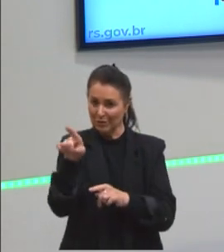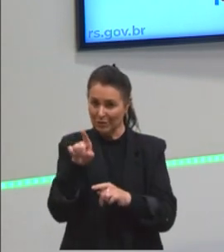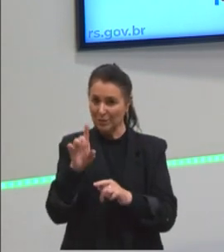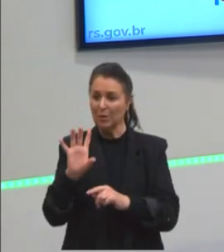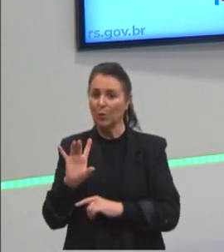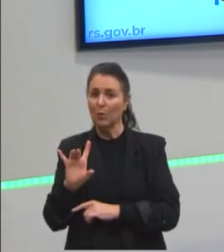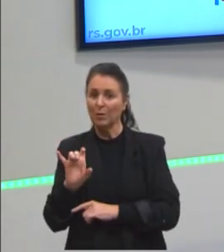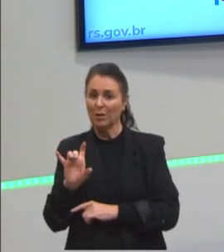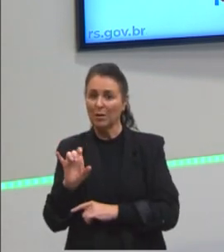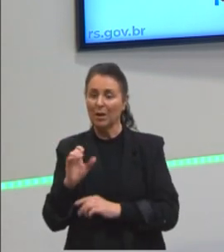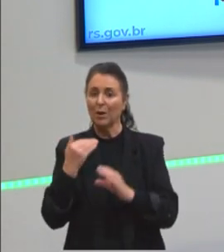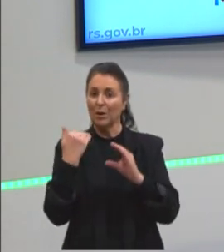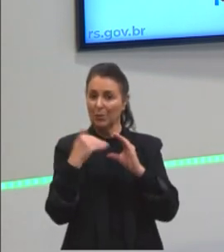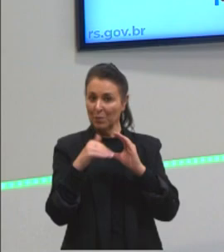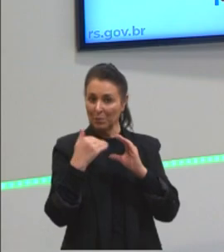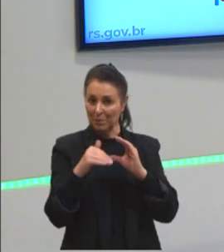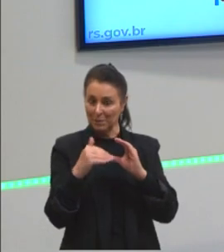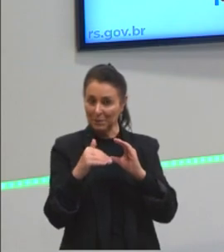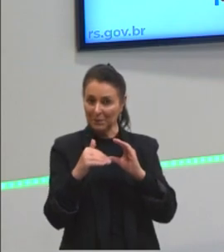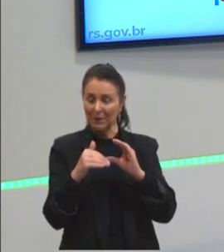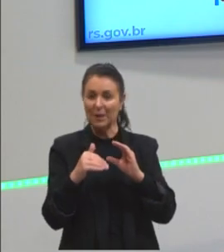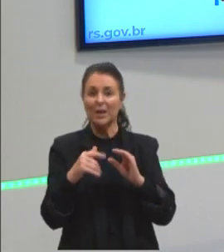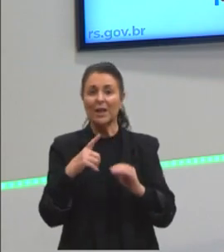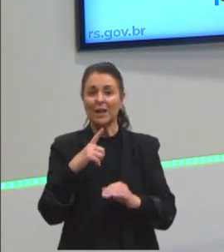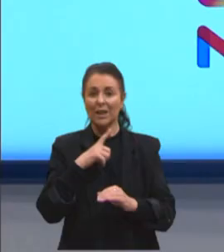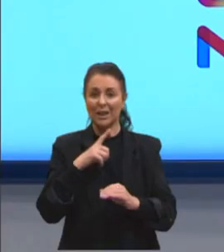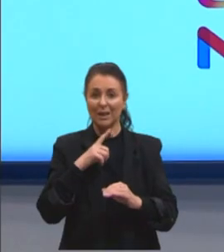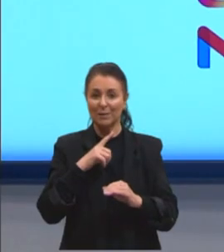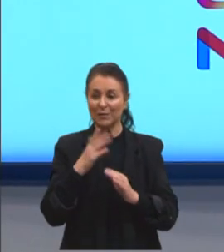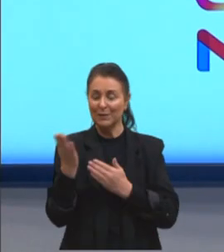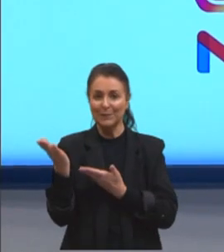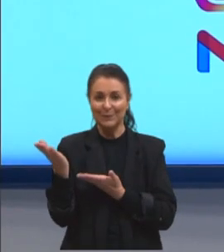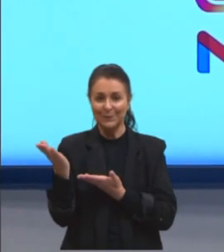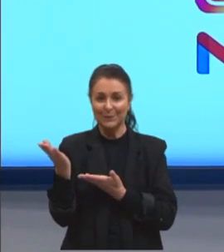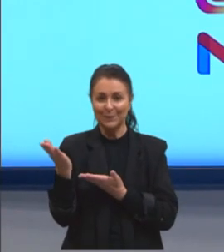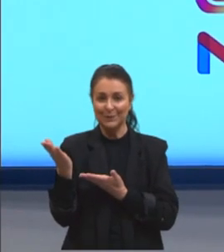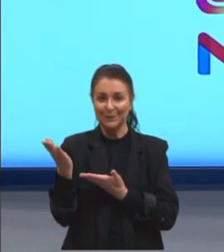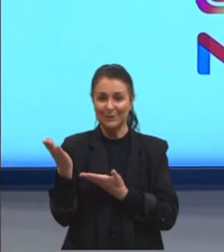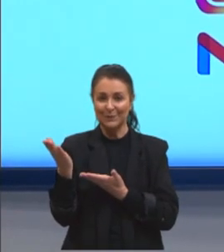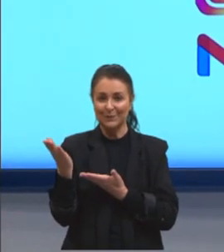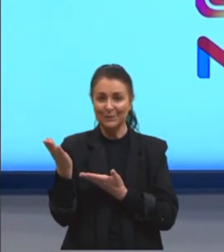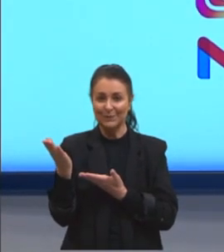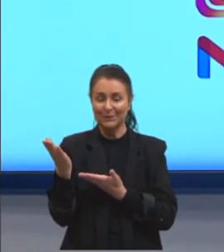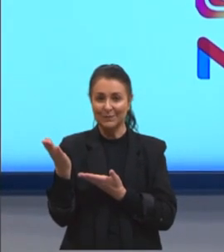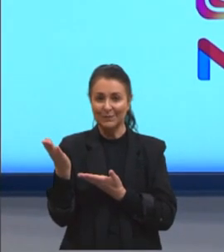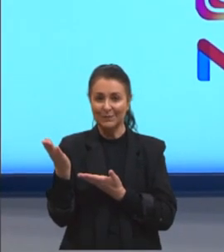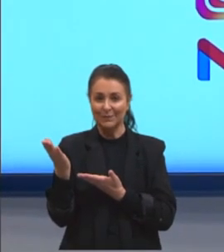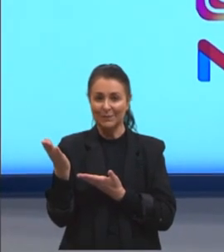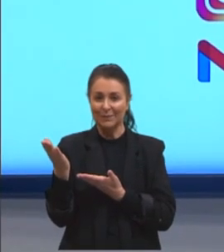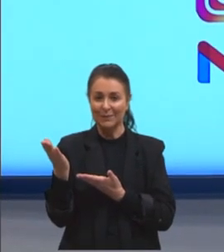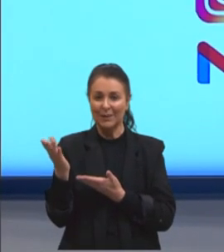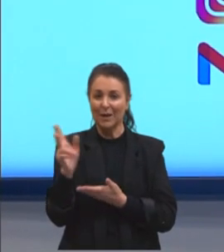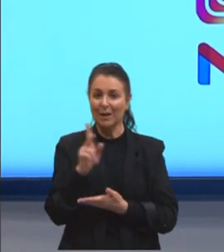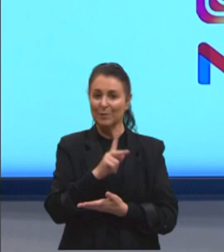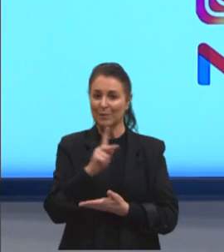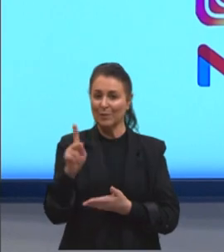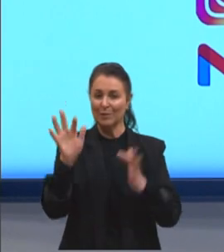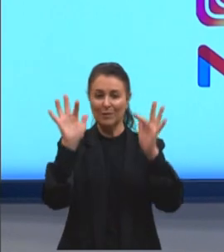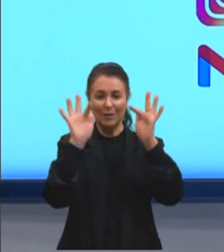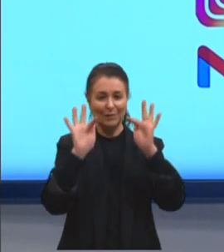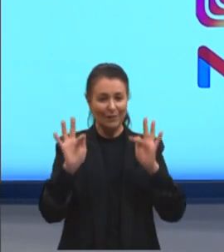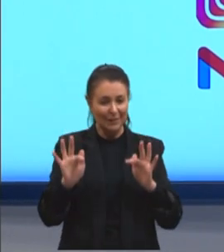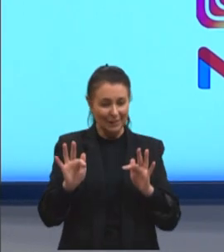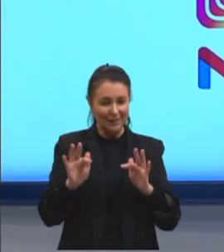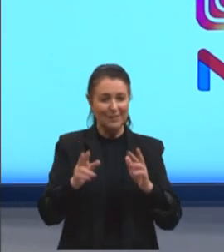Instagram ou pelo e-mail que estão aqui na tela, certo? Vou ficar muito contente em receber uma